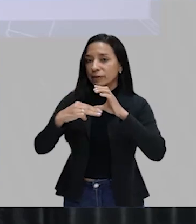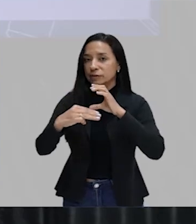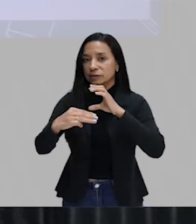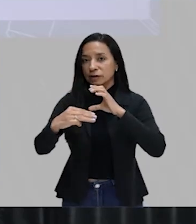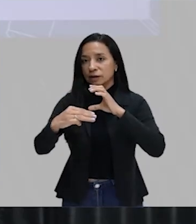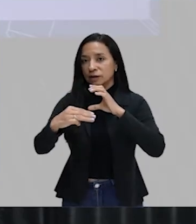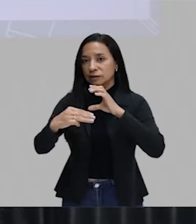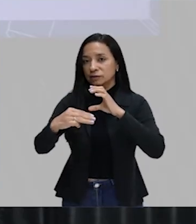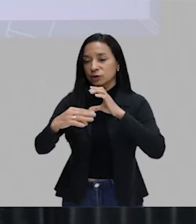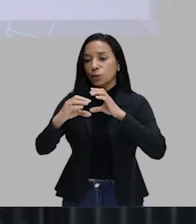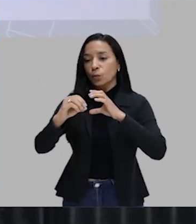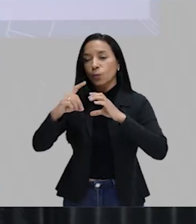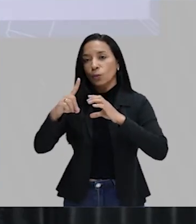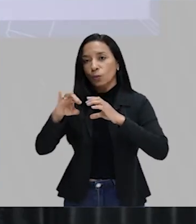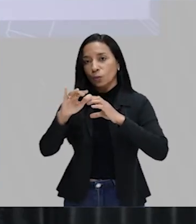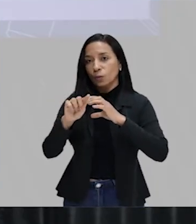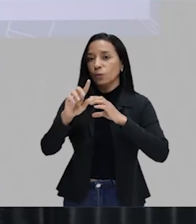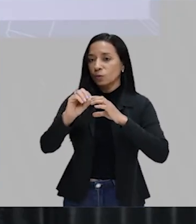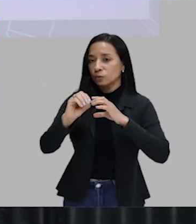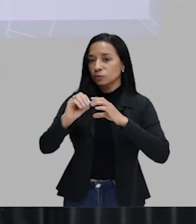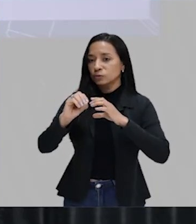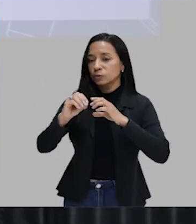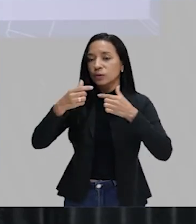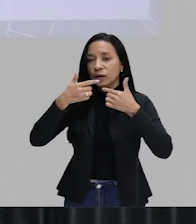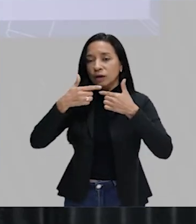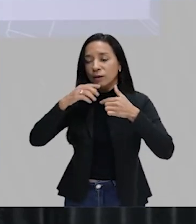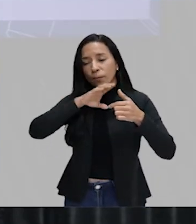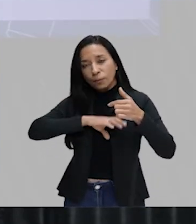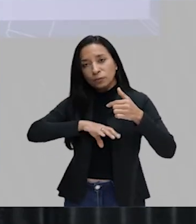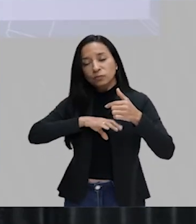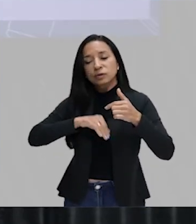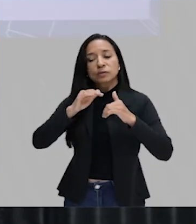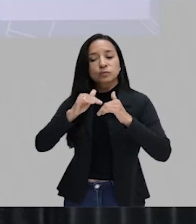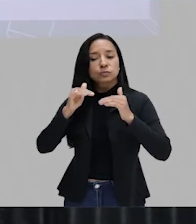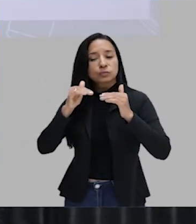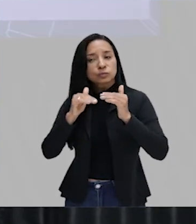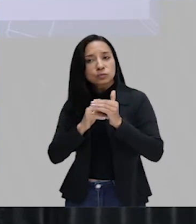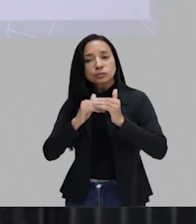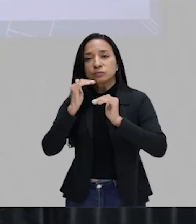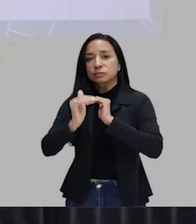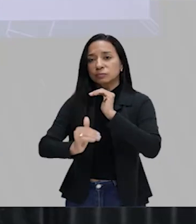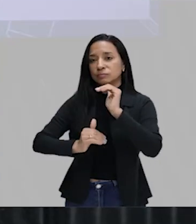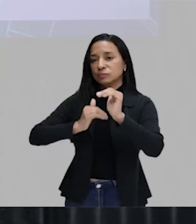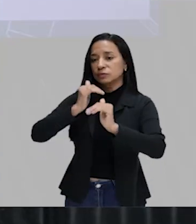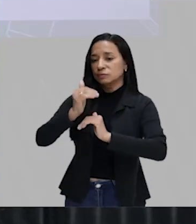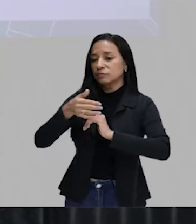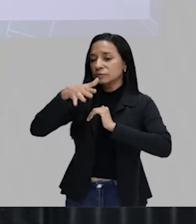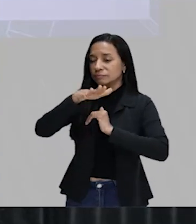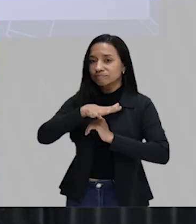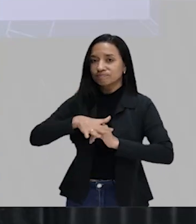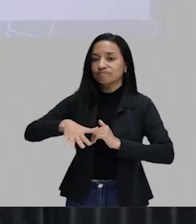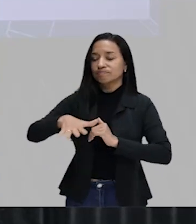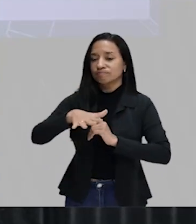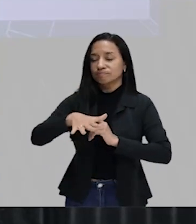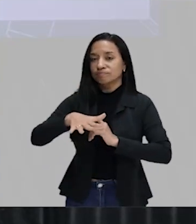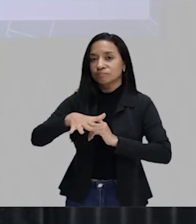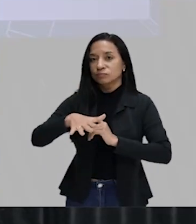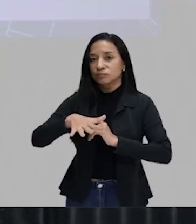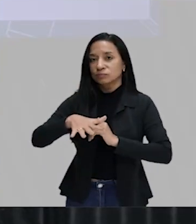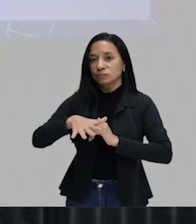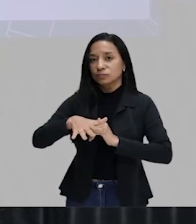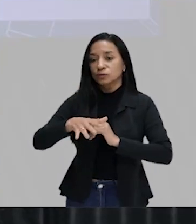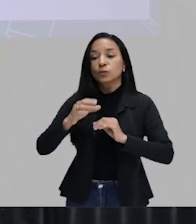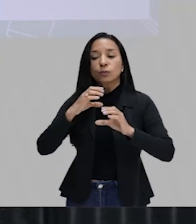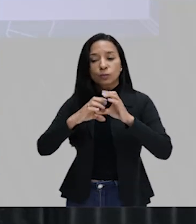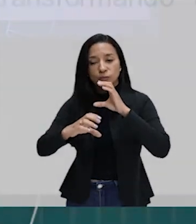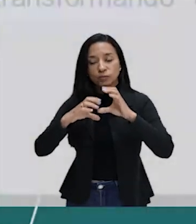o código, a língua portuguesa. Então, tudo isso vão construindo esse espaço aqui. Está bom? Esse espaço